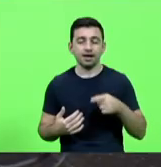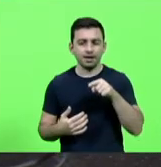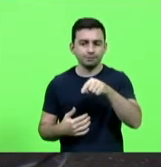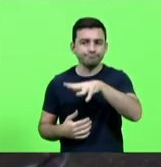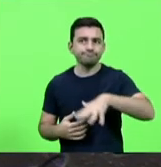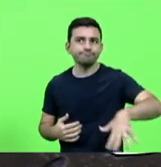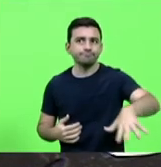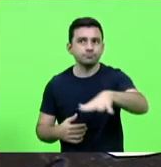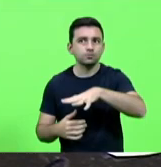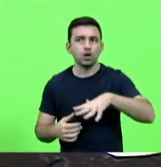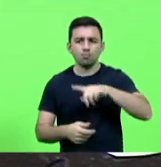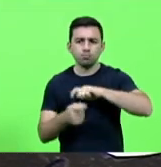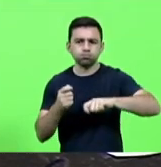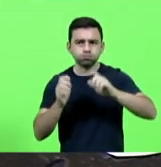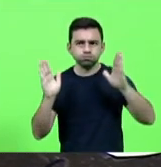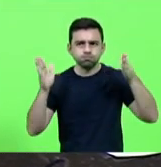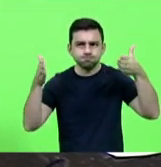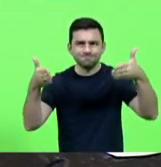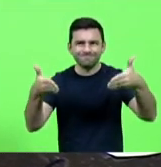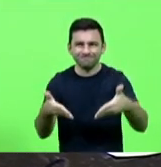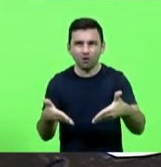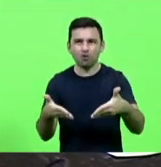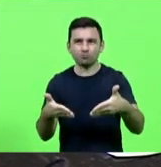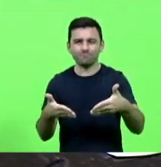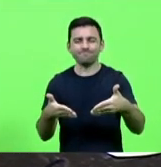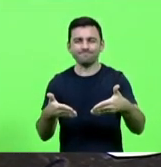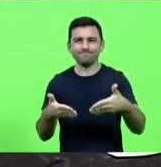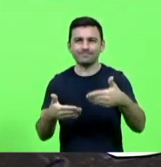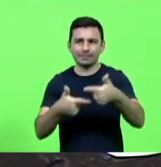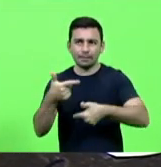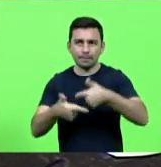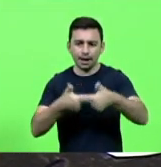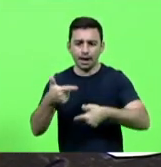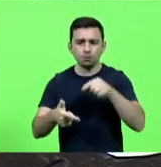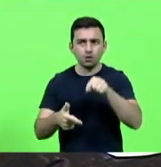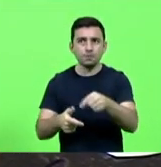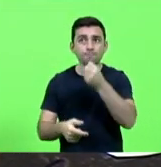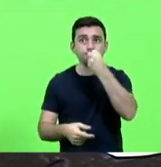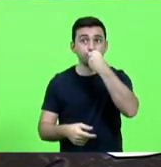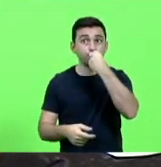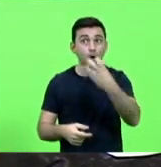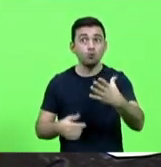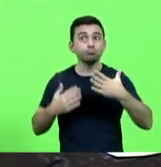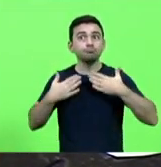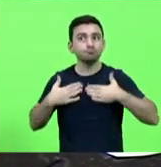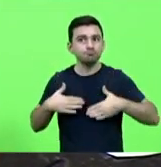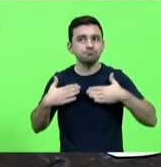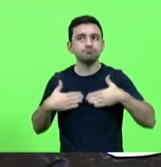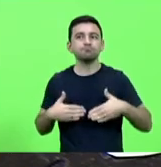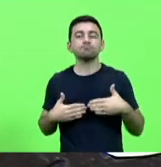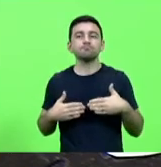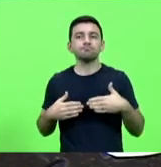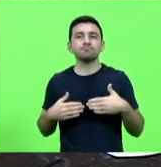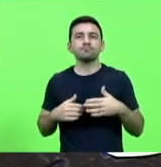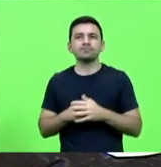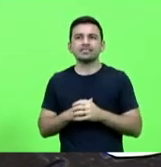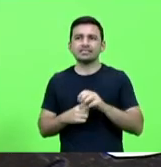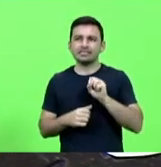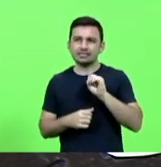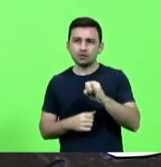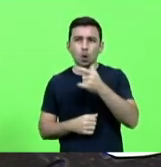um grande nicho de mercado um nicho tão bom tão próspero que eu ouso dizer que se Steve Jobs